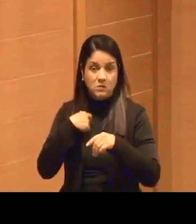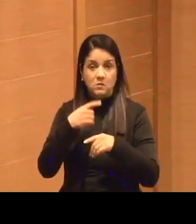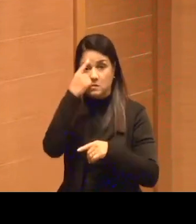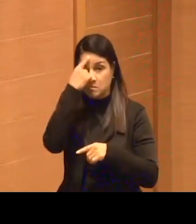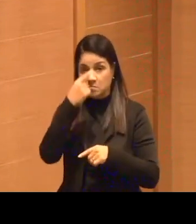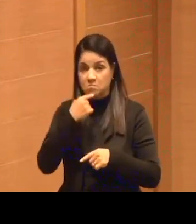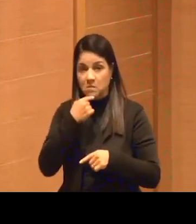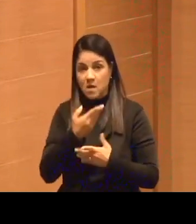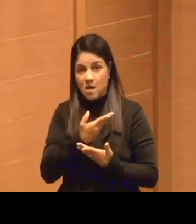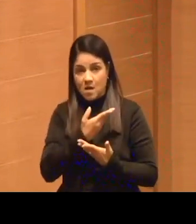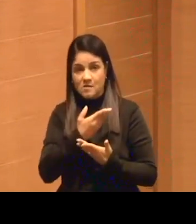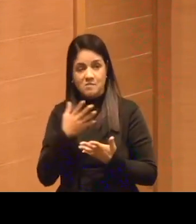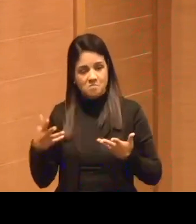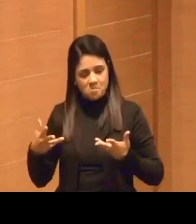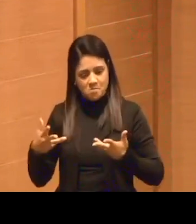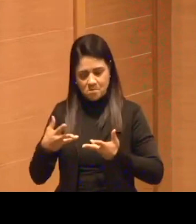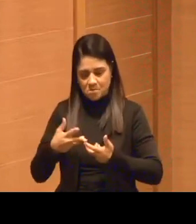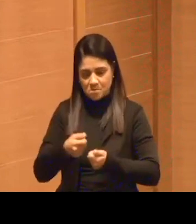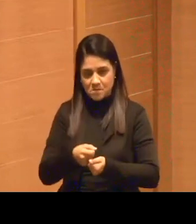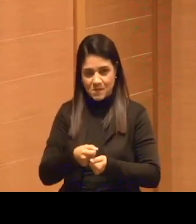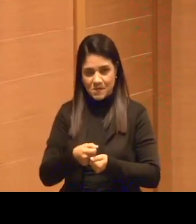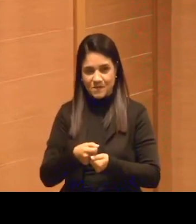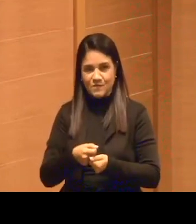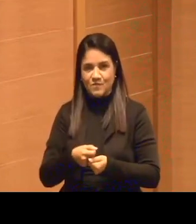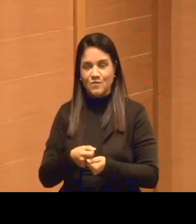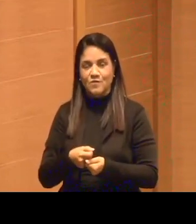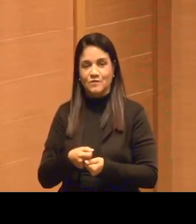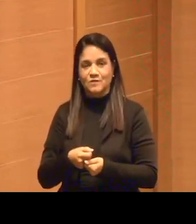imagens maravilhosas do...